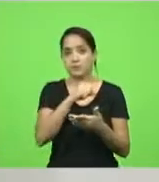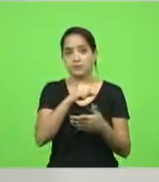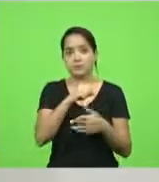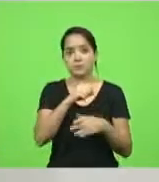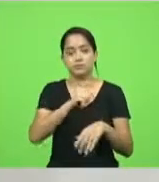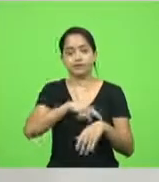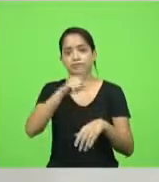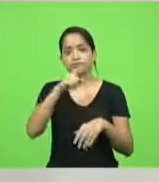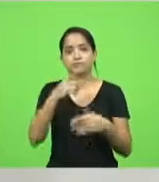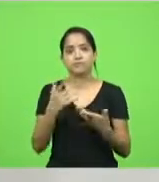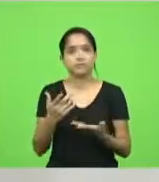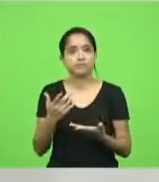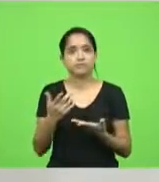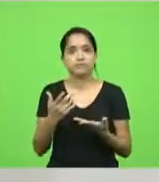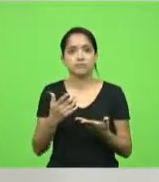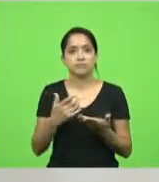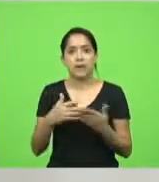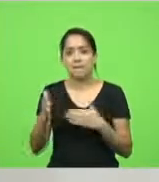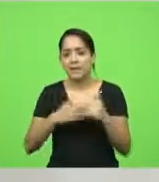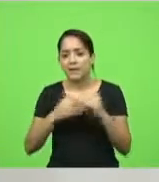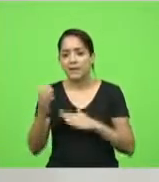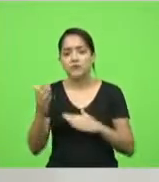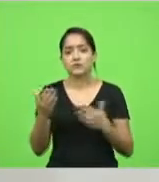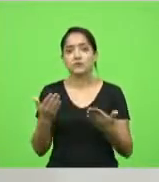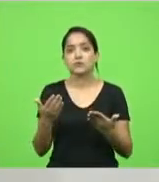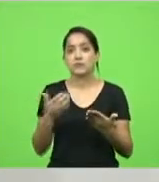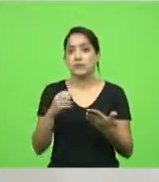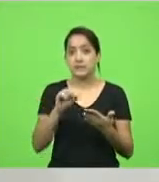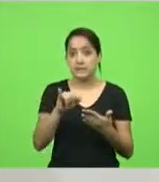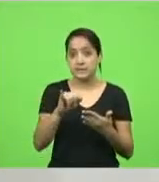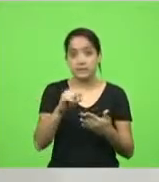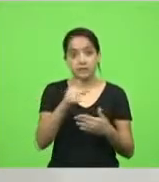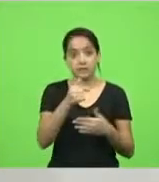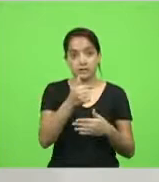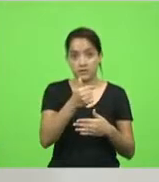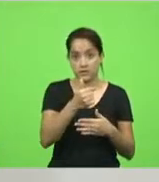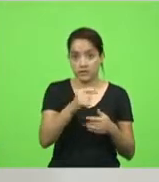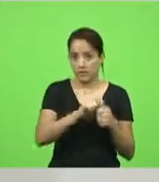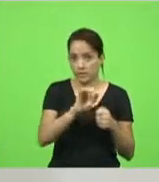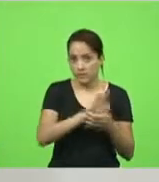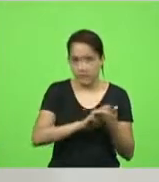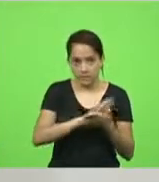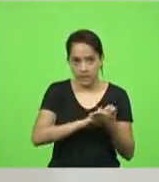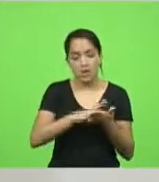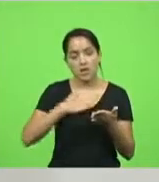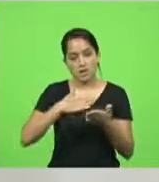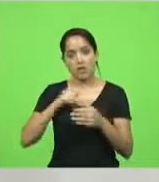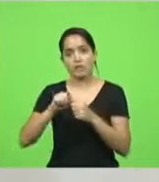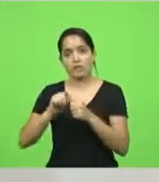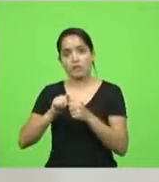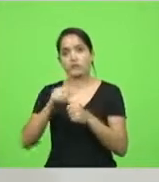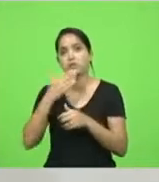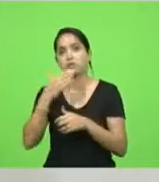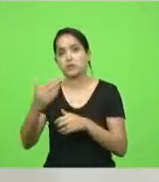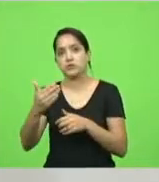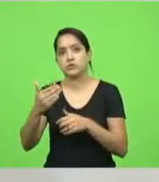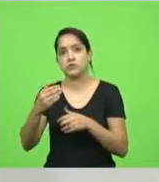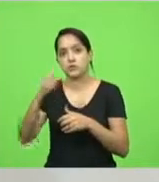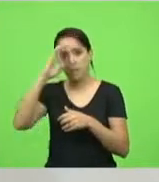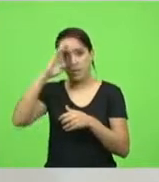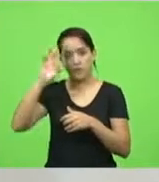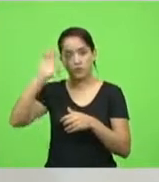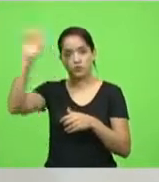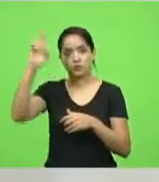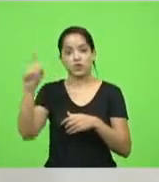Lima, eu sou muito prático nas coisas. Se Vossa Excelência não fizer, eu vou fazer o requerimento para que o comando venha na próxima reunião